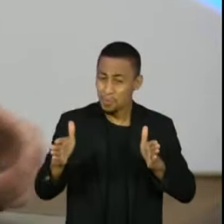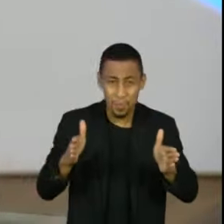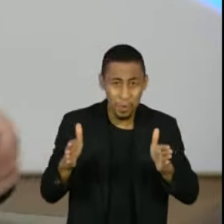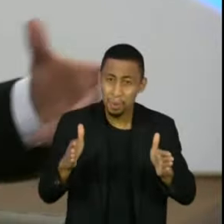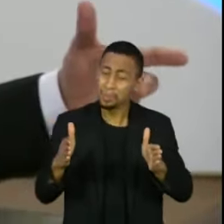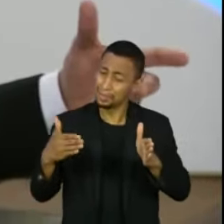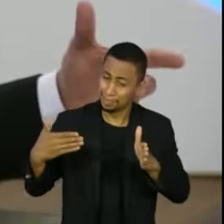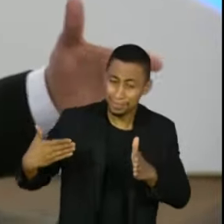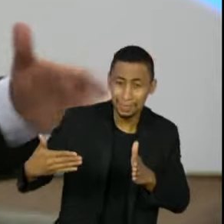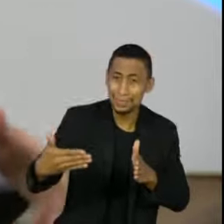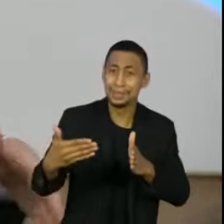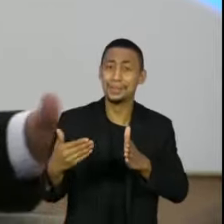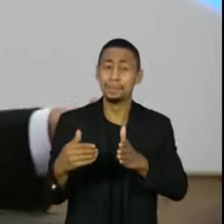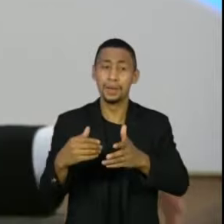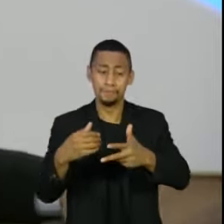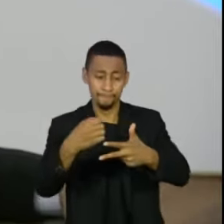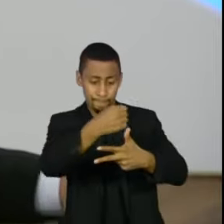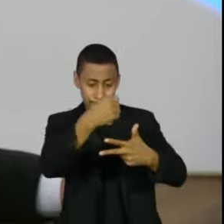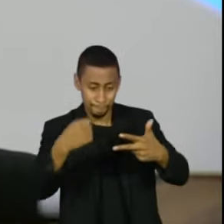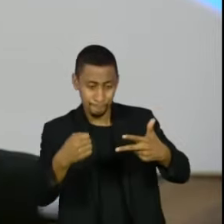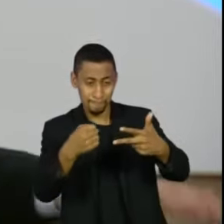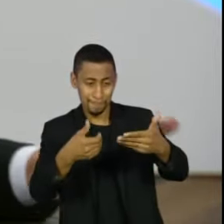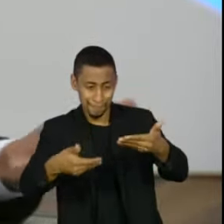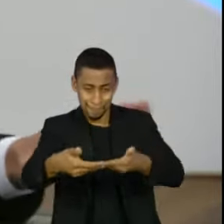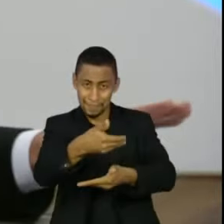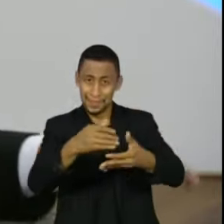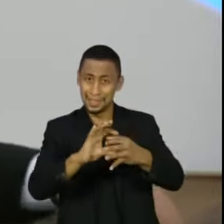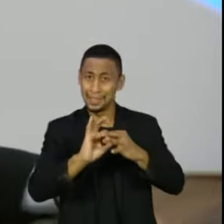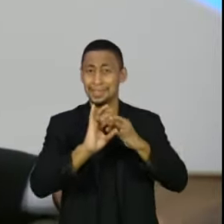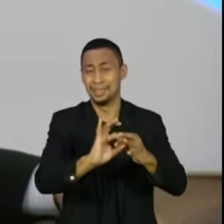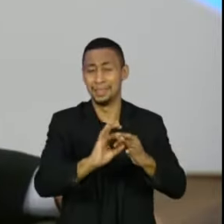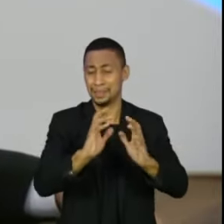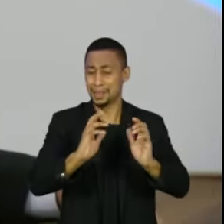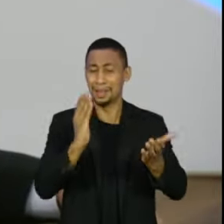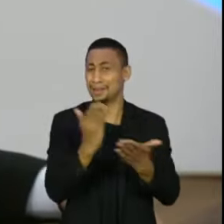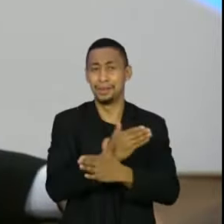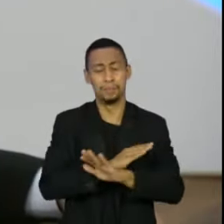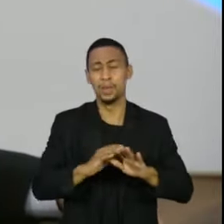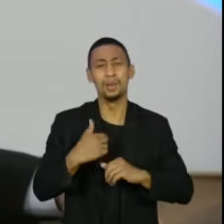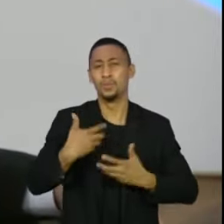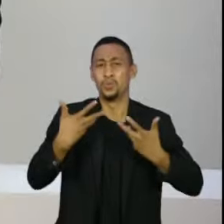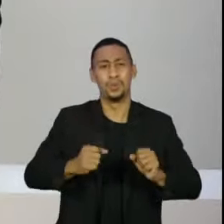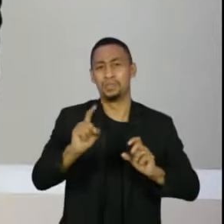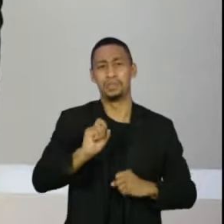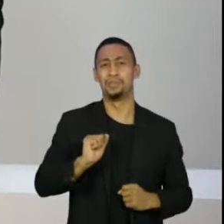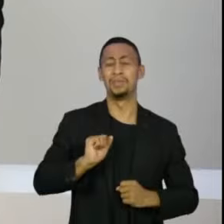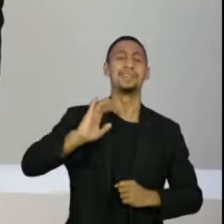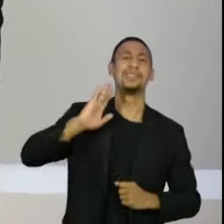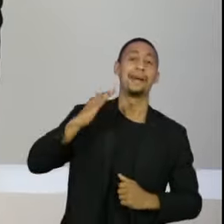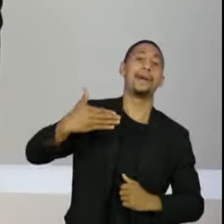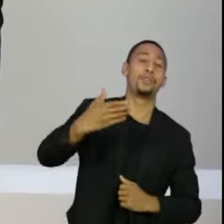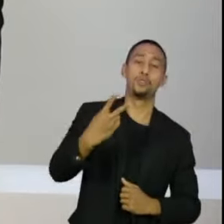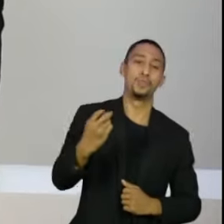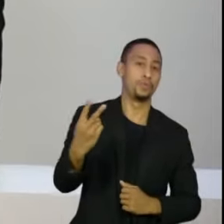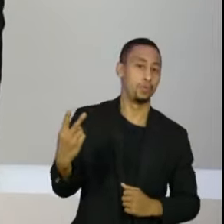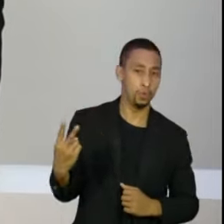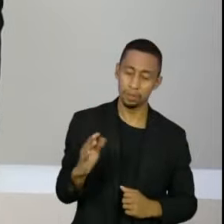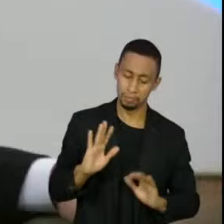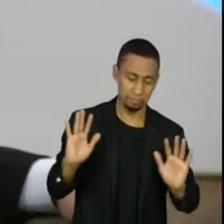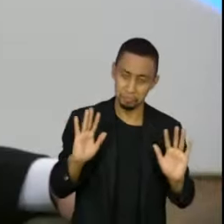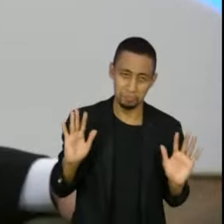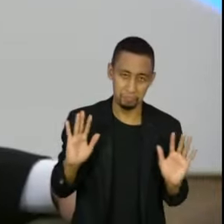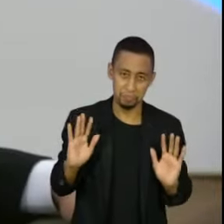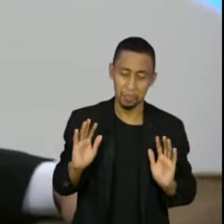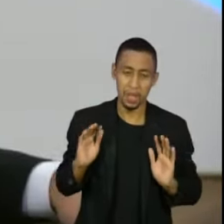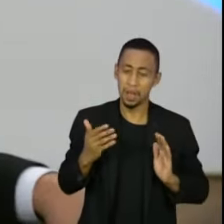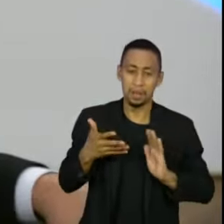e de pacificação entre os poderes para soluções que sejam comuns. Então, eu não me permitirei falar de 2022 nesse instante do momento